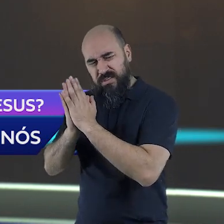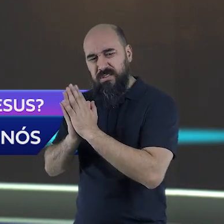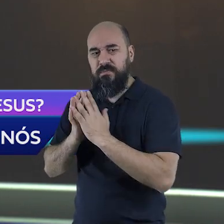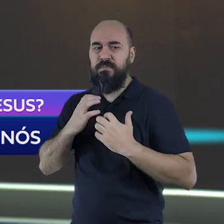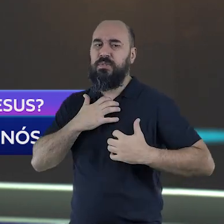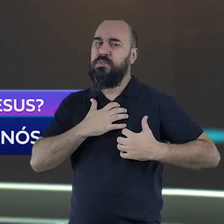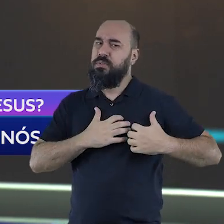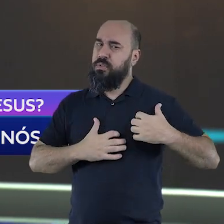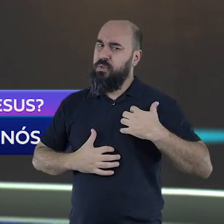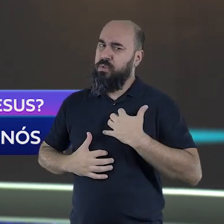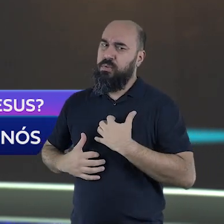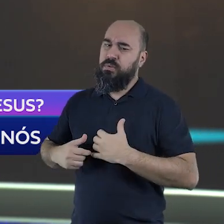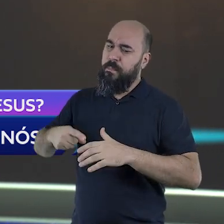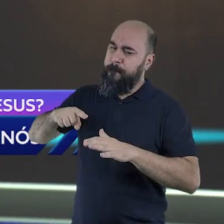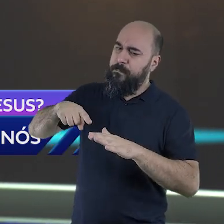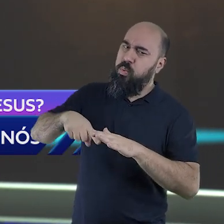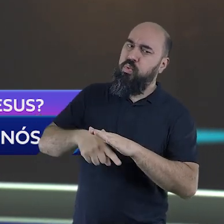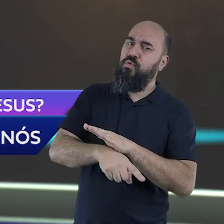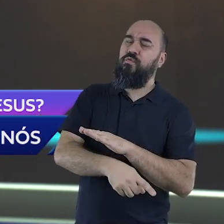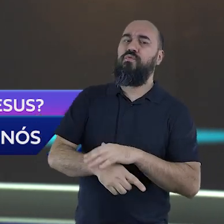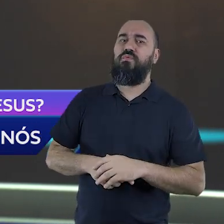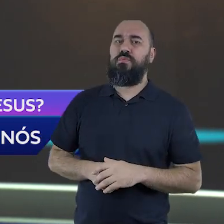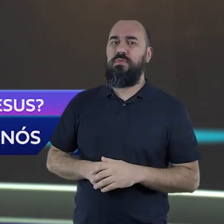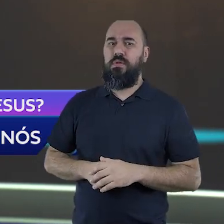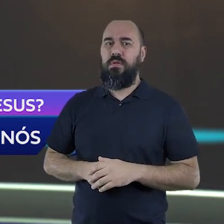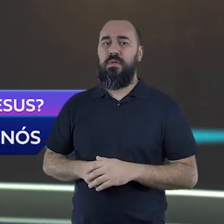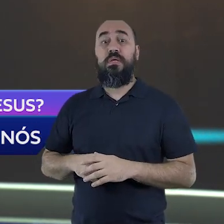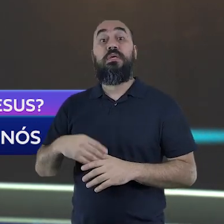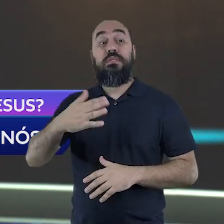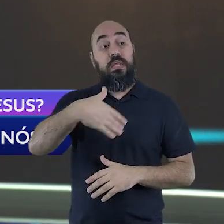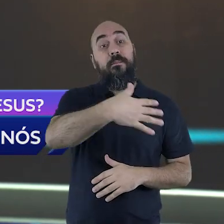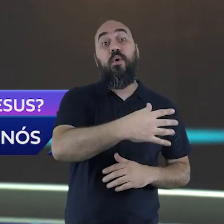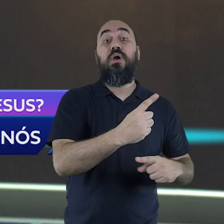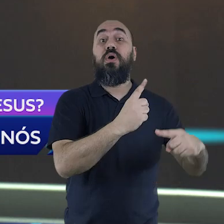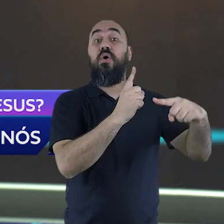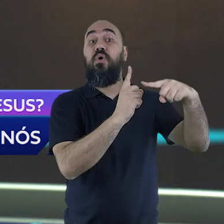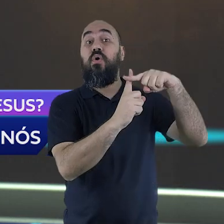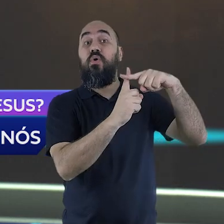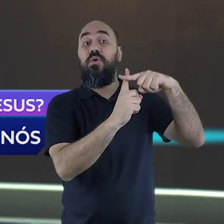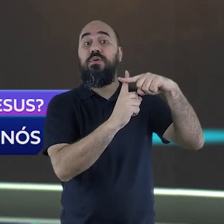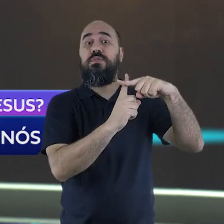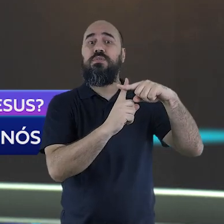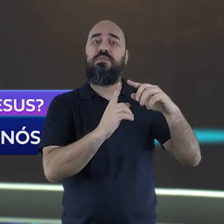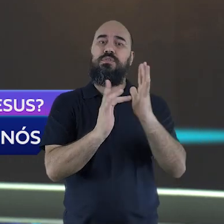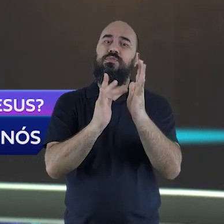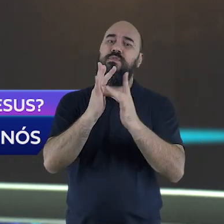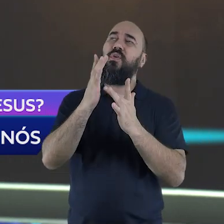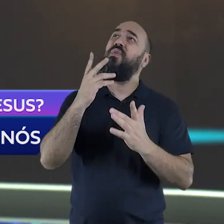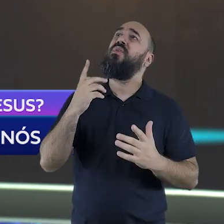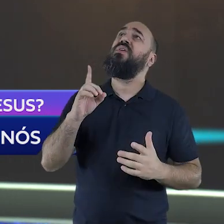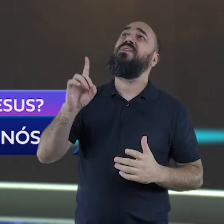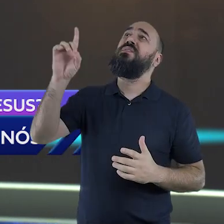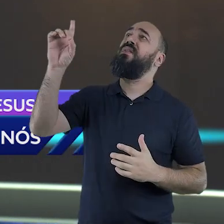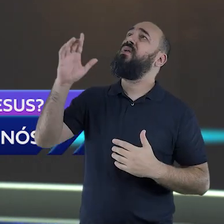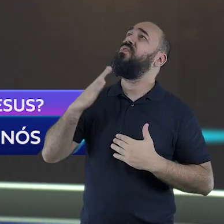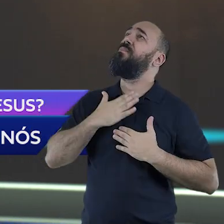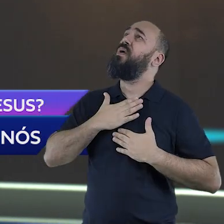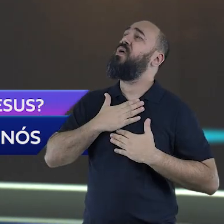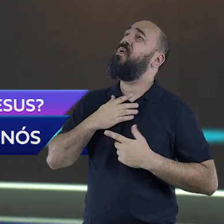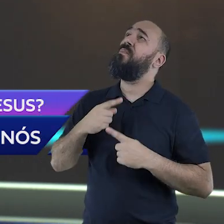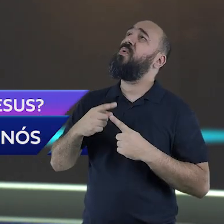tal foi angústia que na cruz Jesus gritou Deus meu, Deus meu,